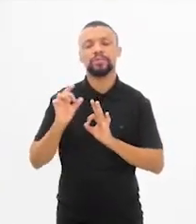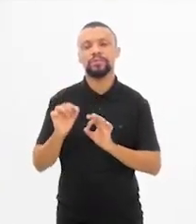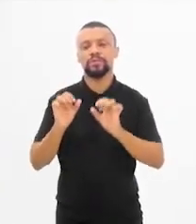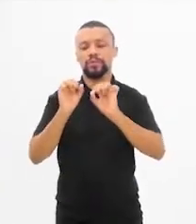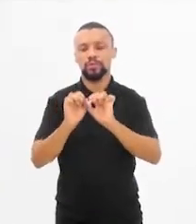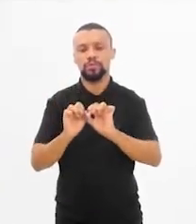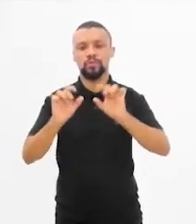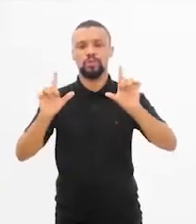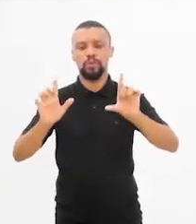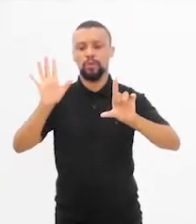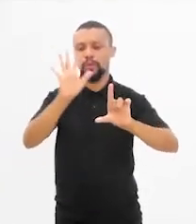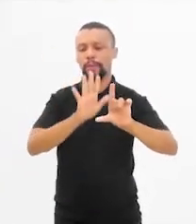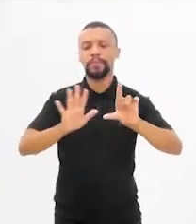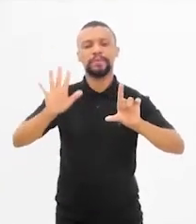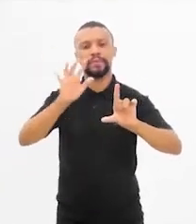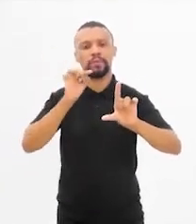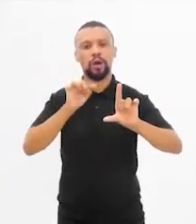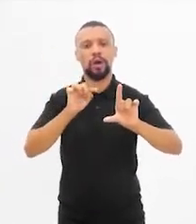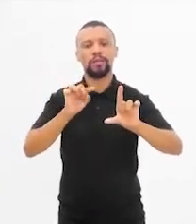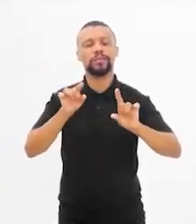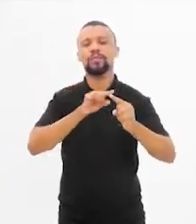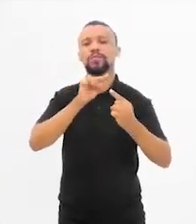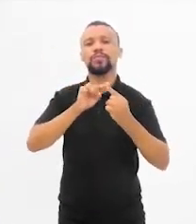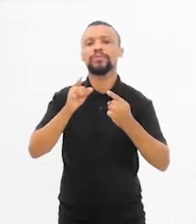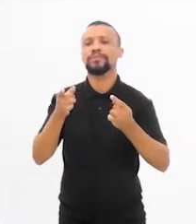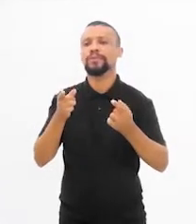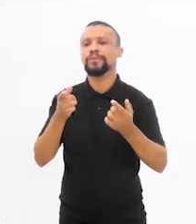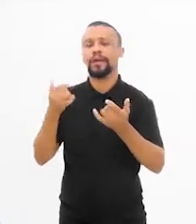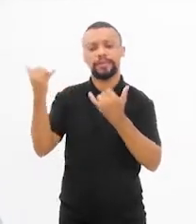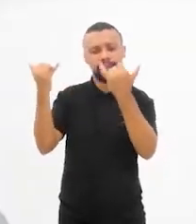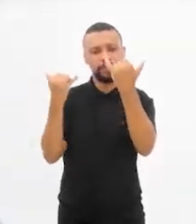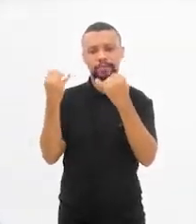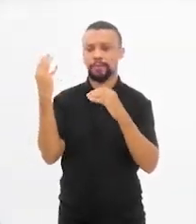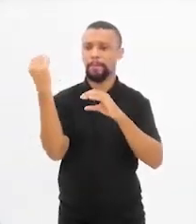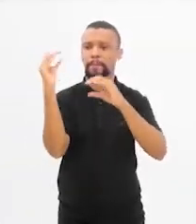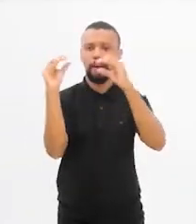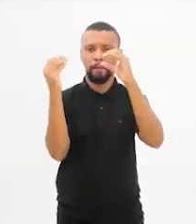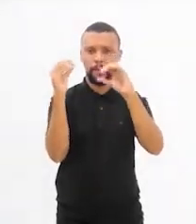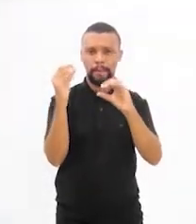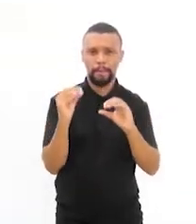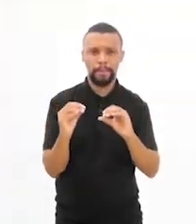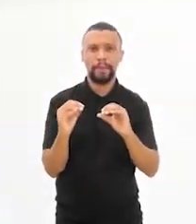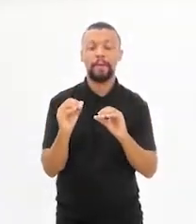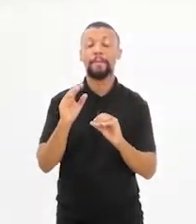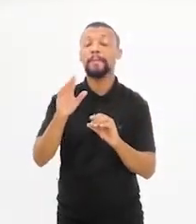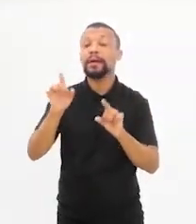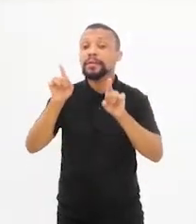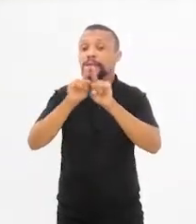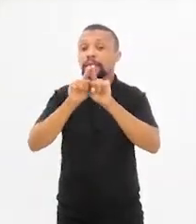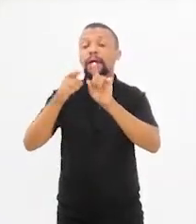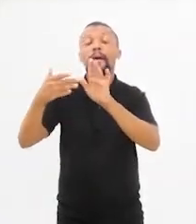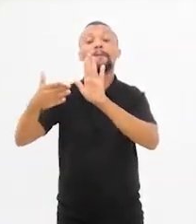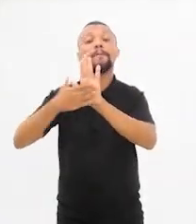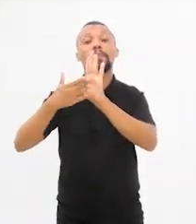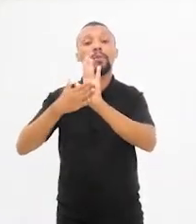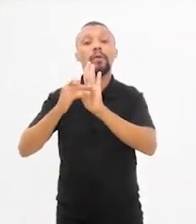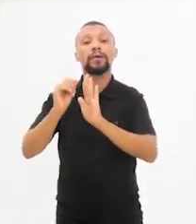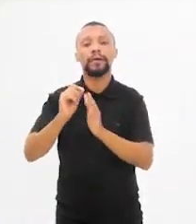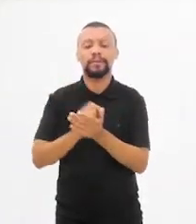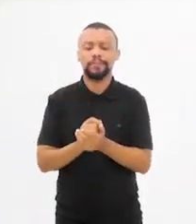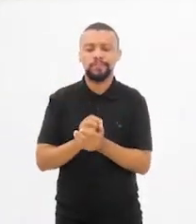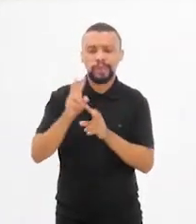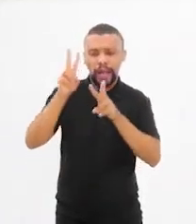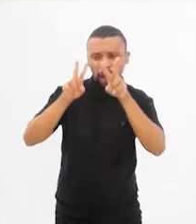de um observatório, em que se pretende reunir as informações, mas não só reunir, mas também se propor a